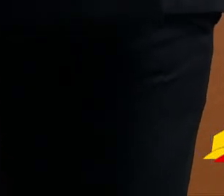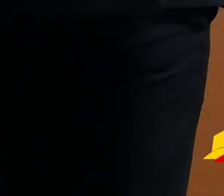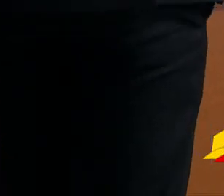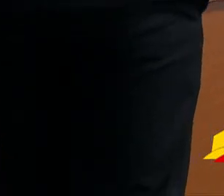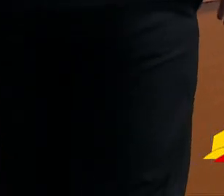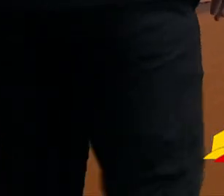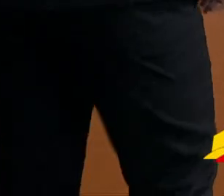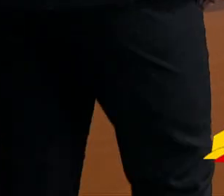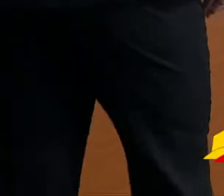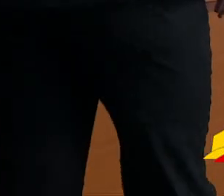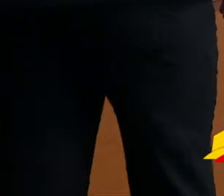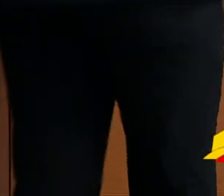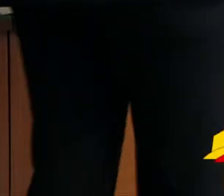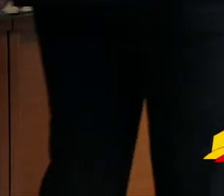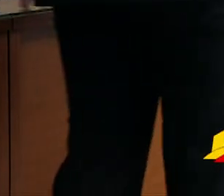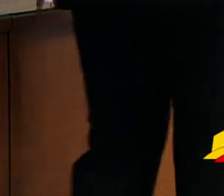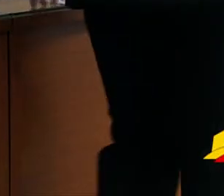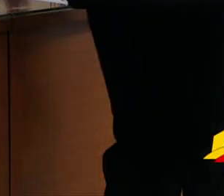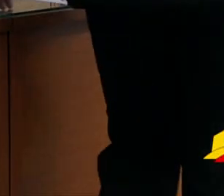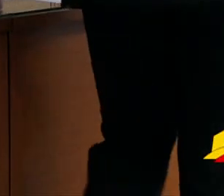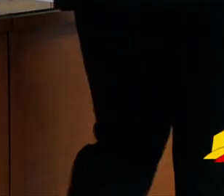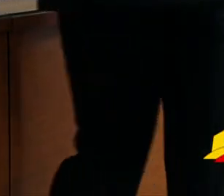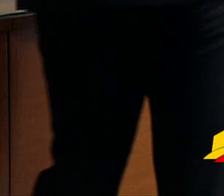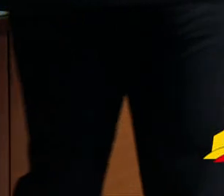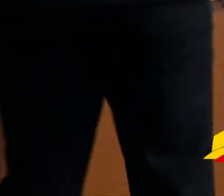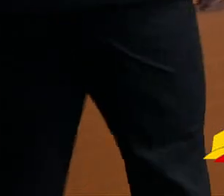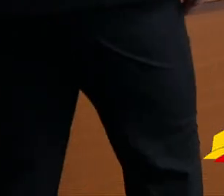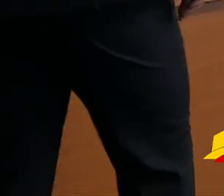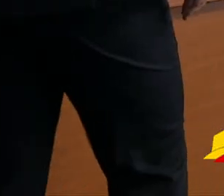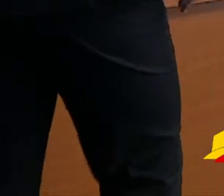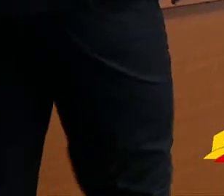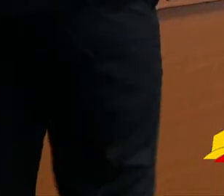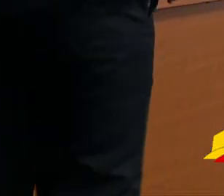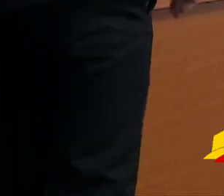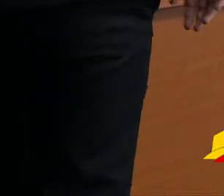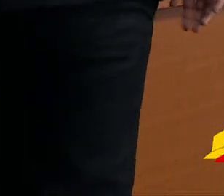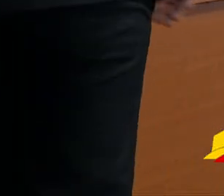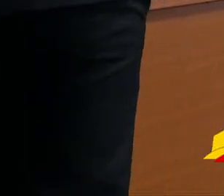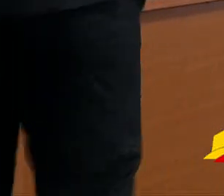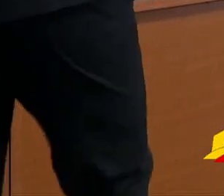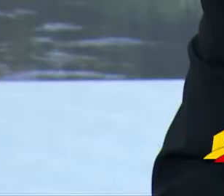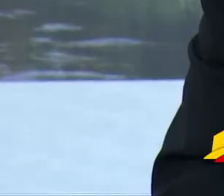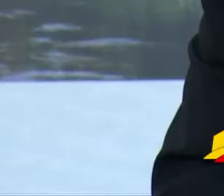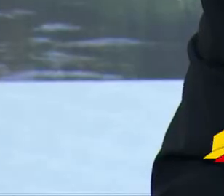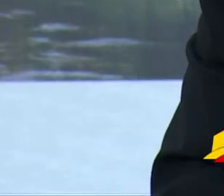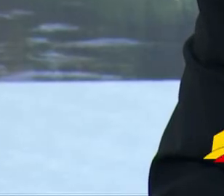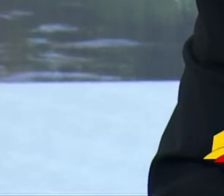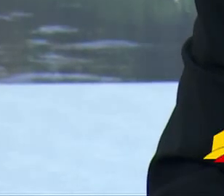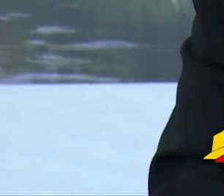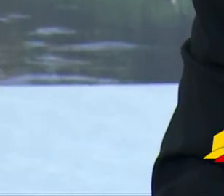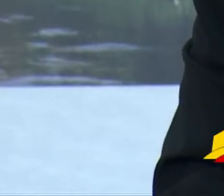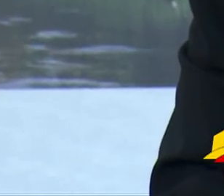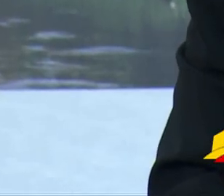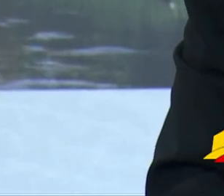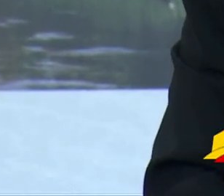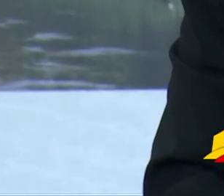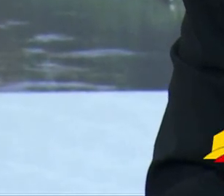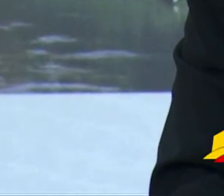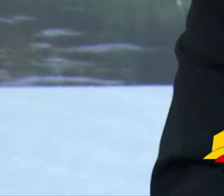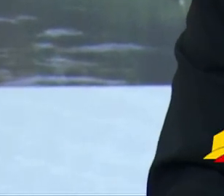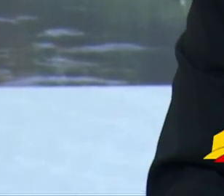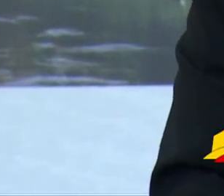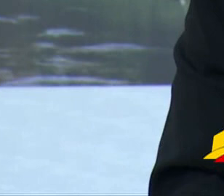Presidente, Srs. Vereadores, nós estamos tendo a oportunidade de apreciar, na data de hoje, um projeto de lei do Executivo, mais especificamente